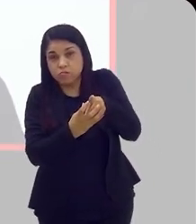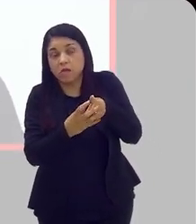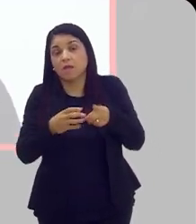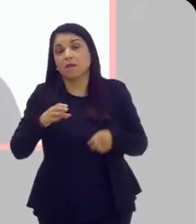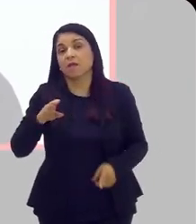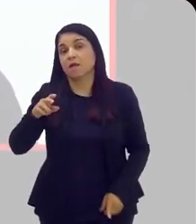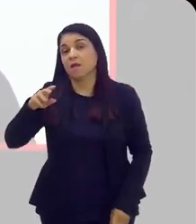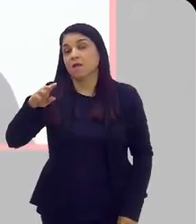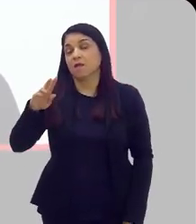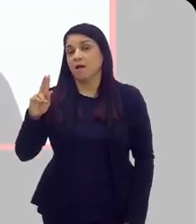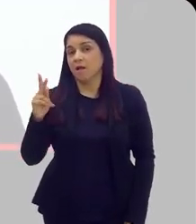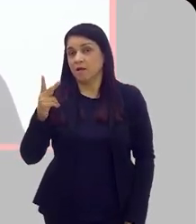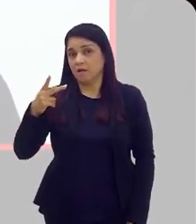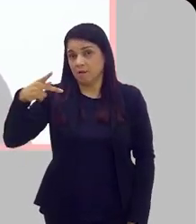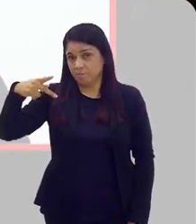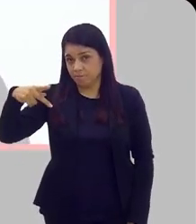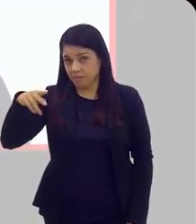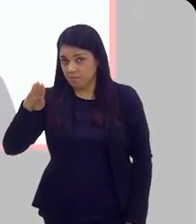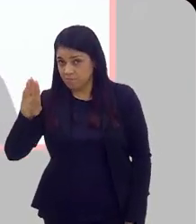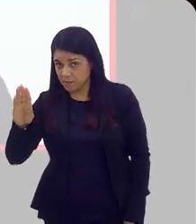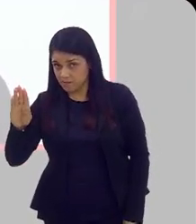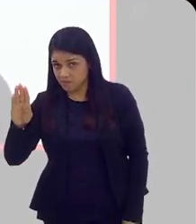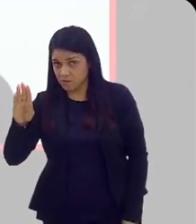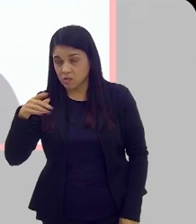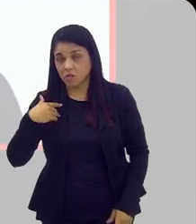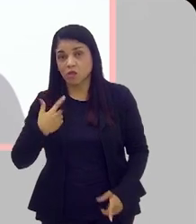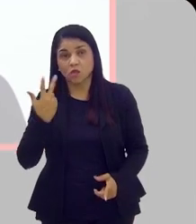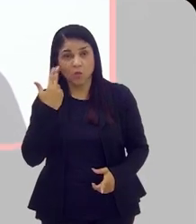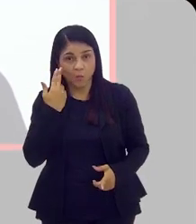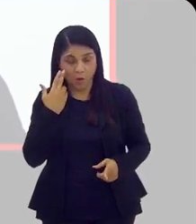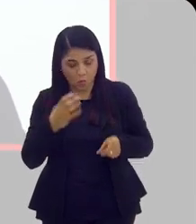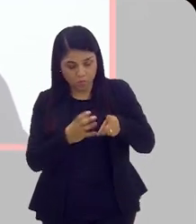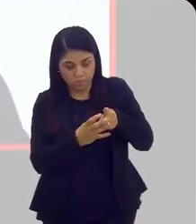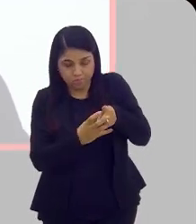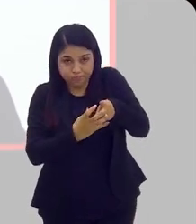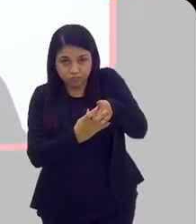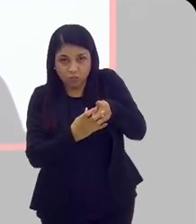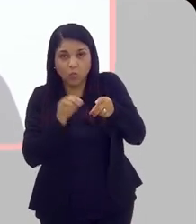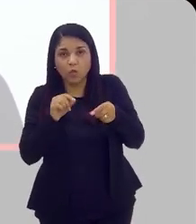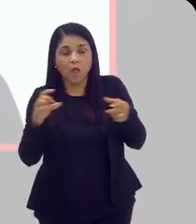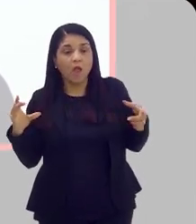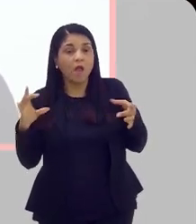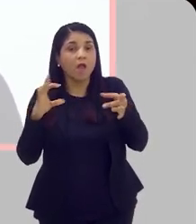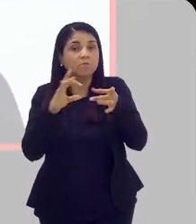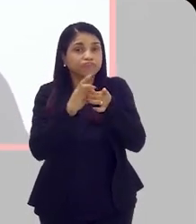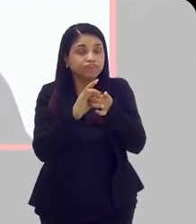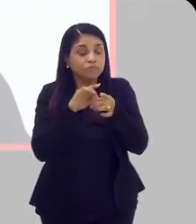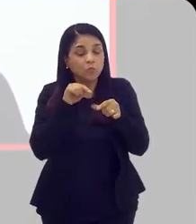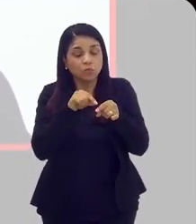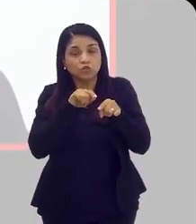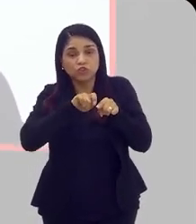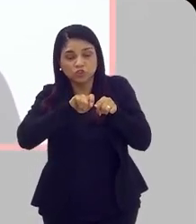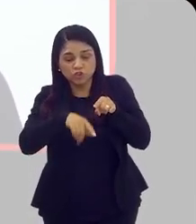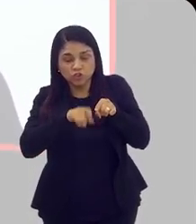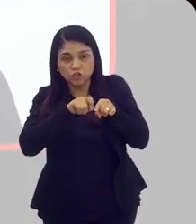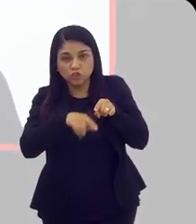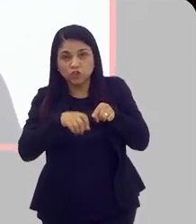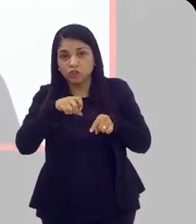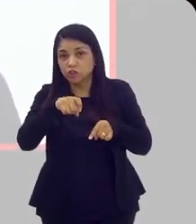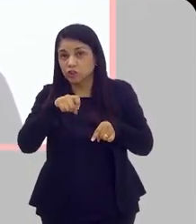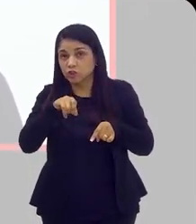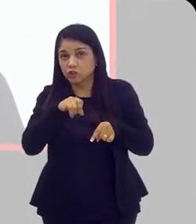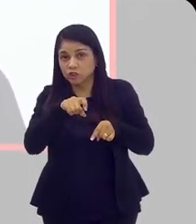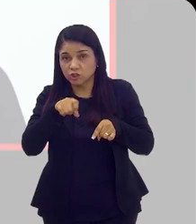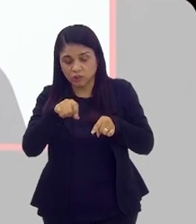aumentar, que é a hiperplasia prostática benigna. E qual é a relação que ela tem com a mixão, com o ato de fazer xixi,